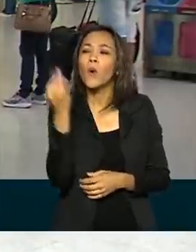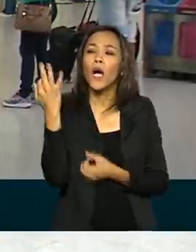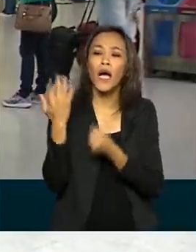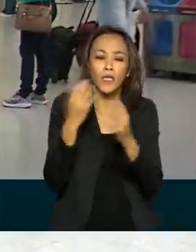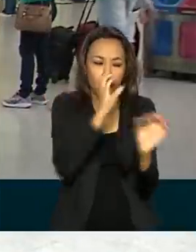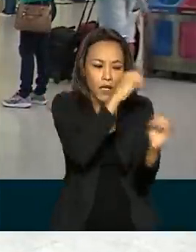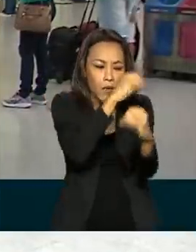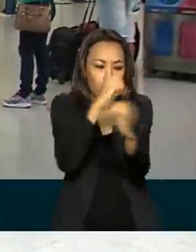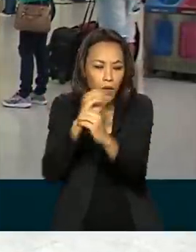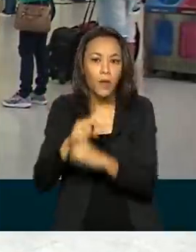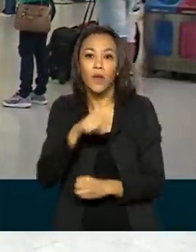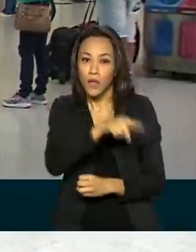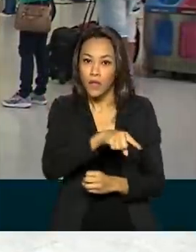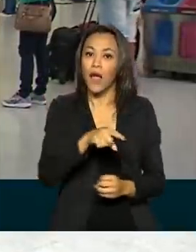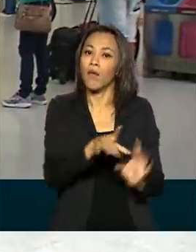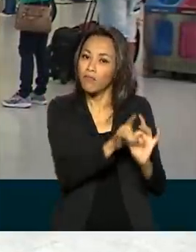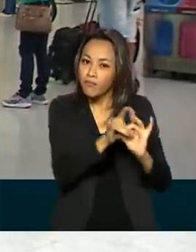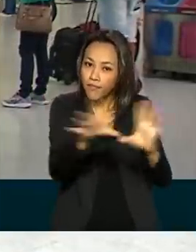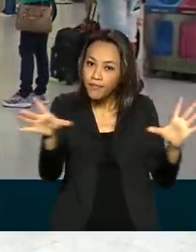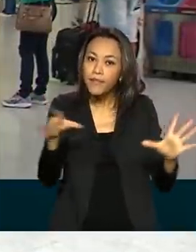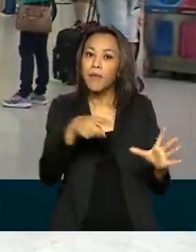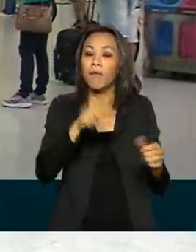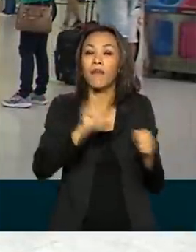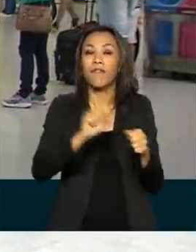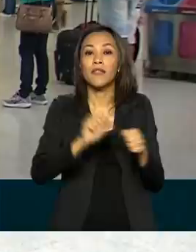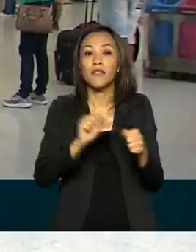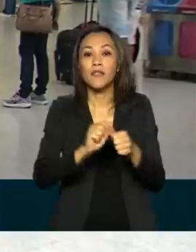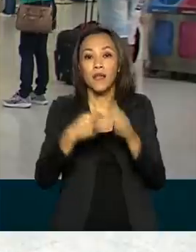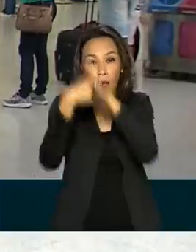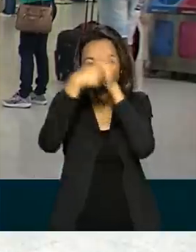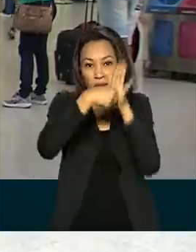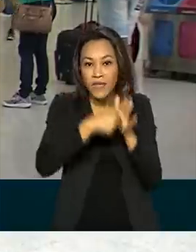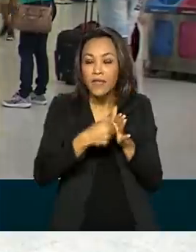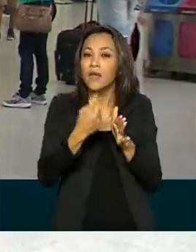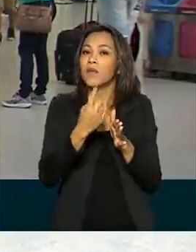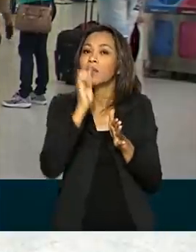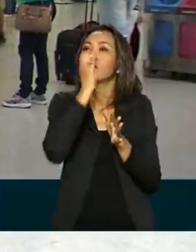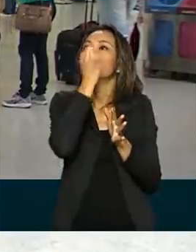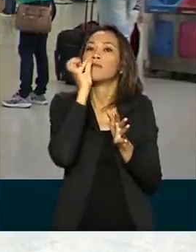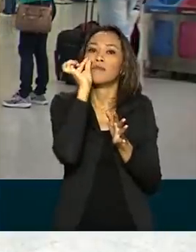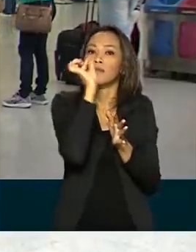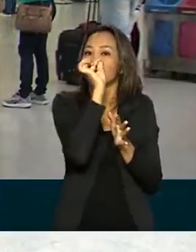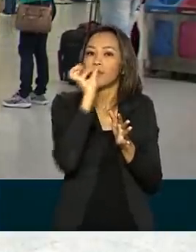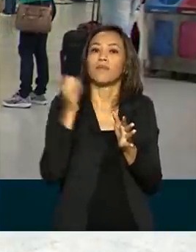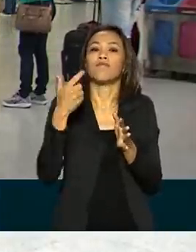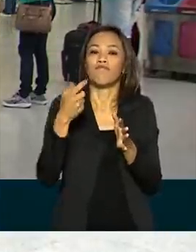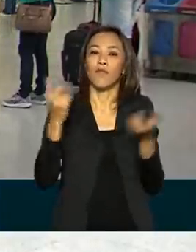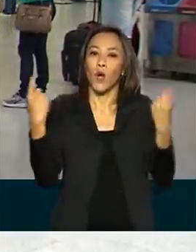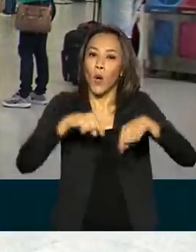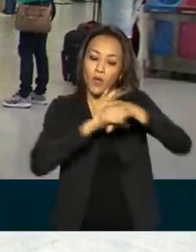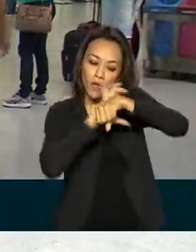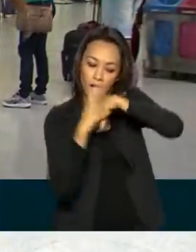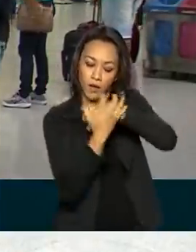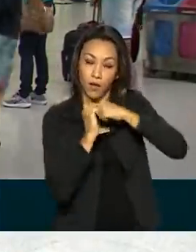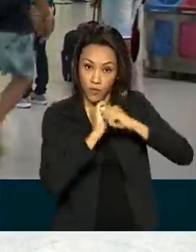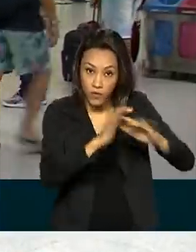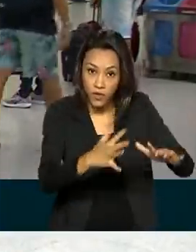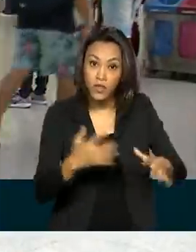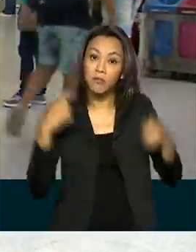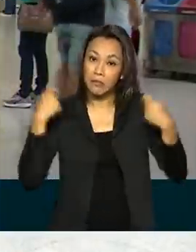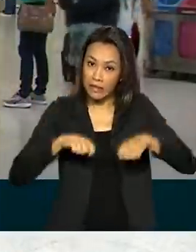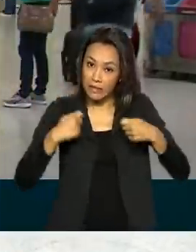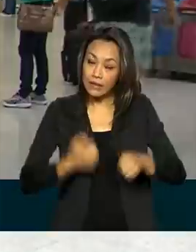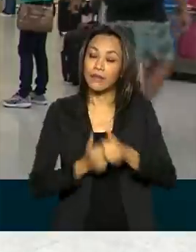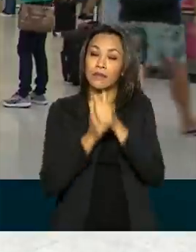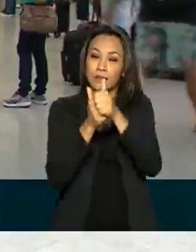autorizados a realizar o teste RT-PCR para a Covid-19. E estes procedimentos devem ser cumpridos